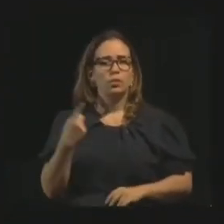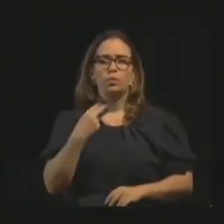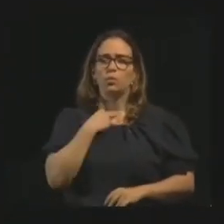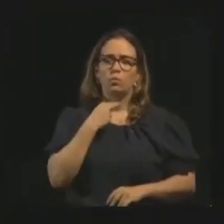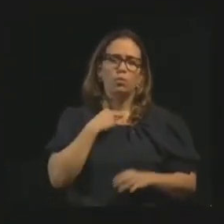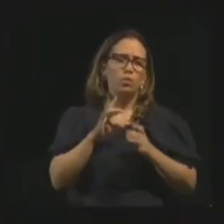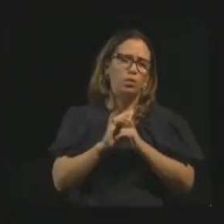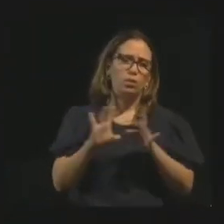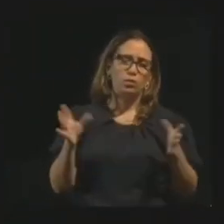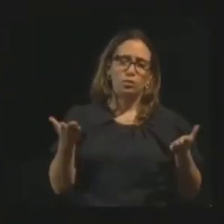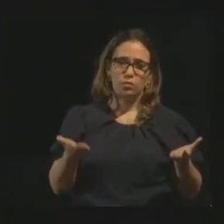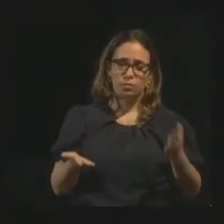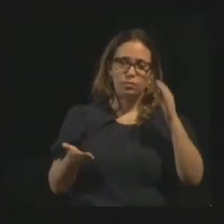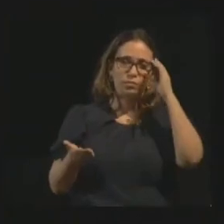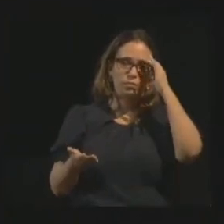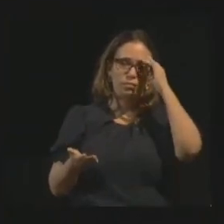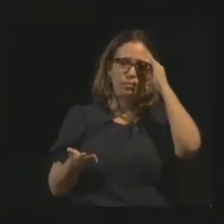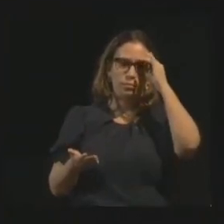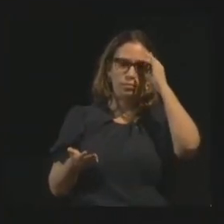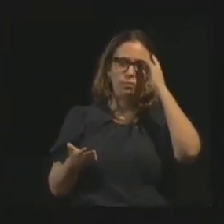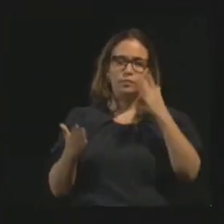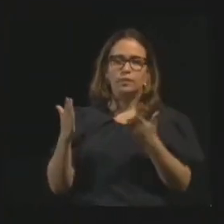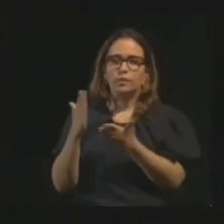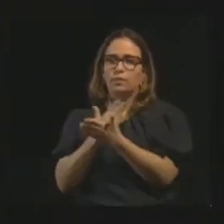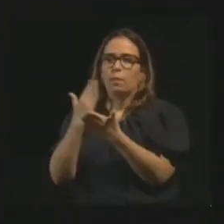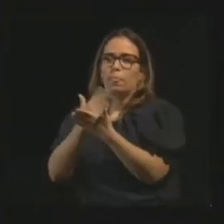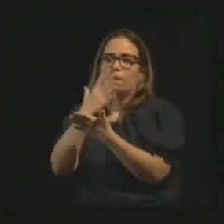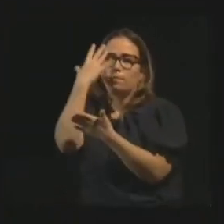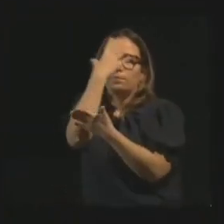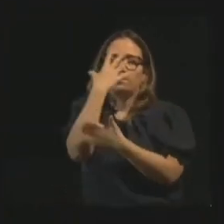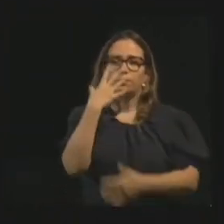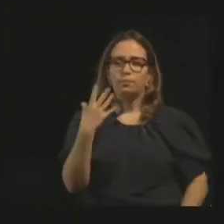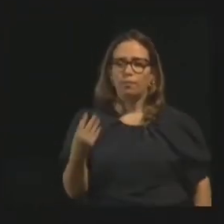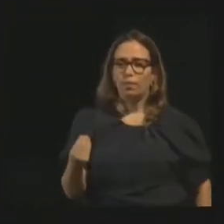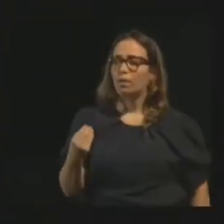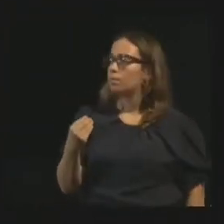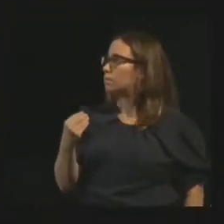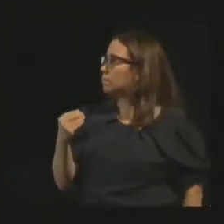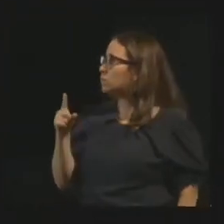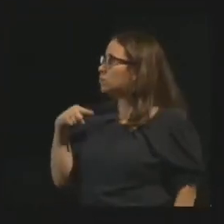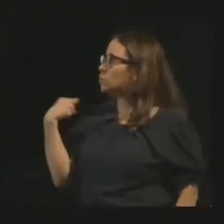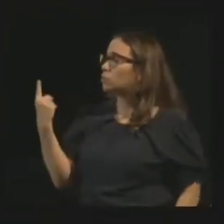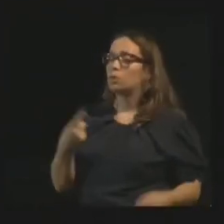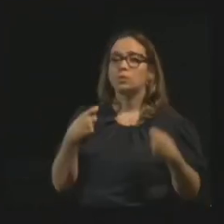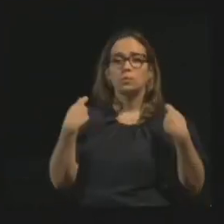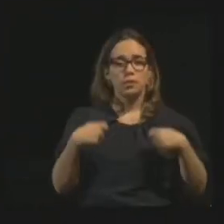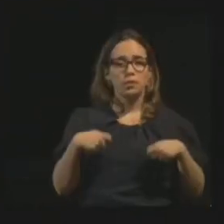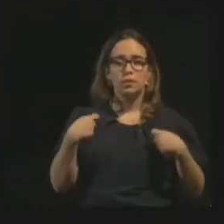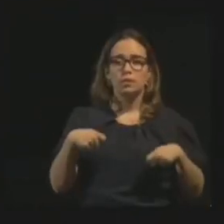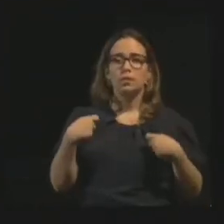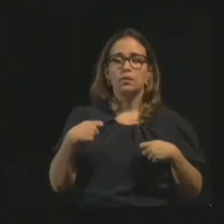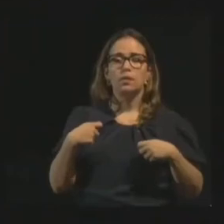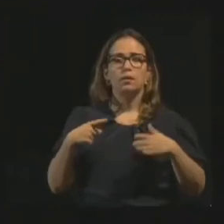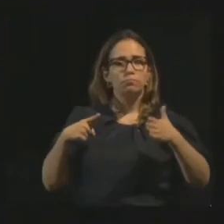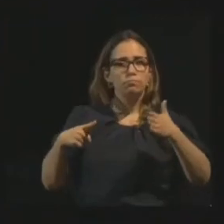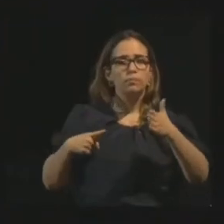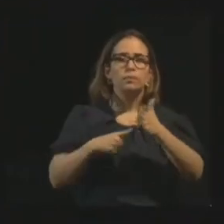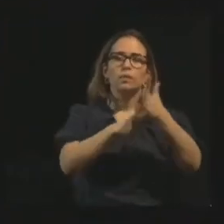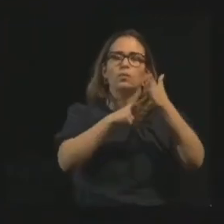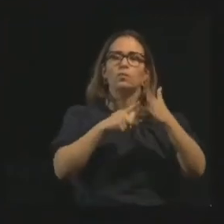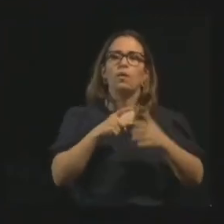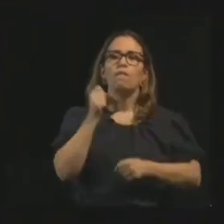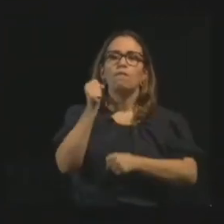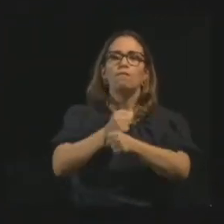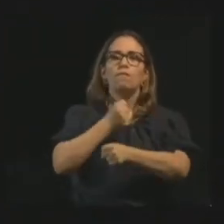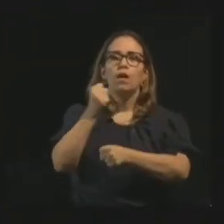acontecer. Diz o livro dos médios, trazendo uma citação que nós devemos denunciar os